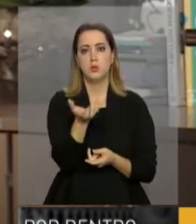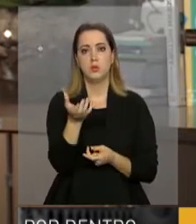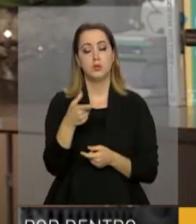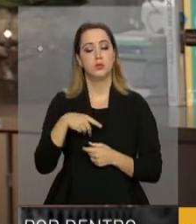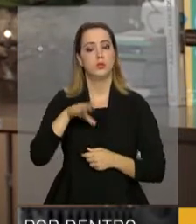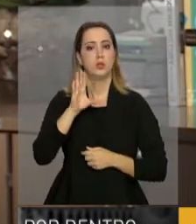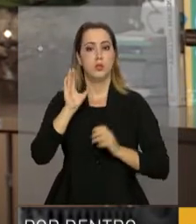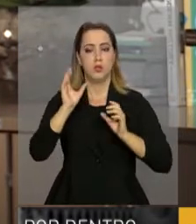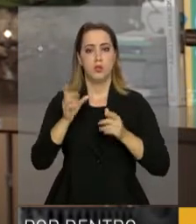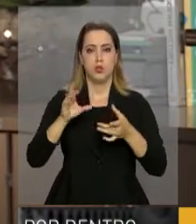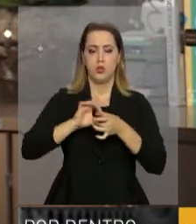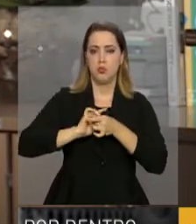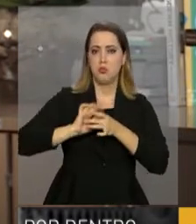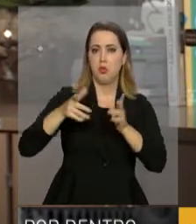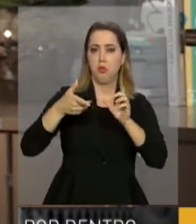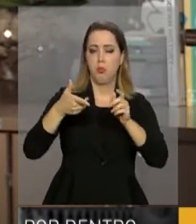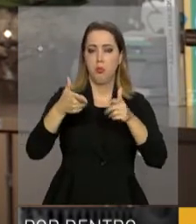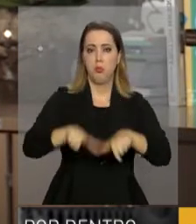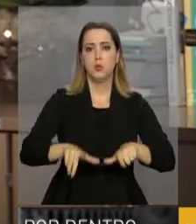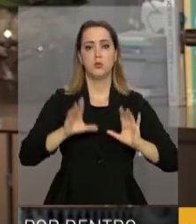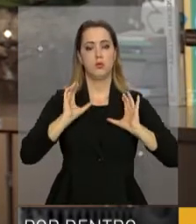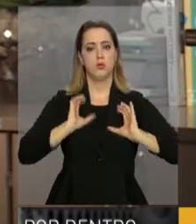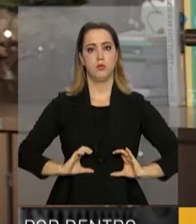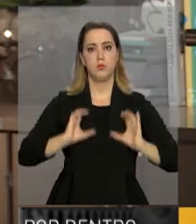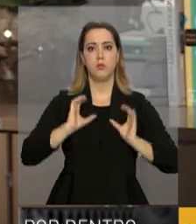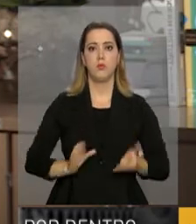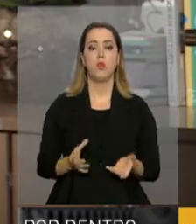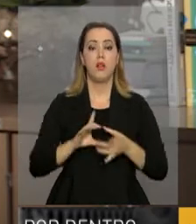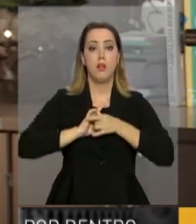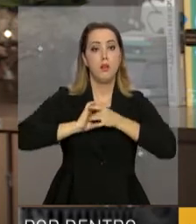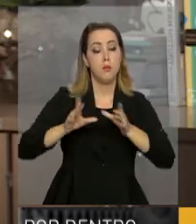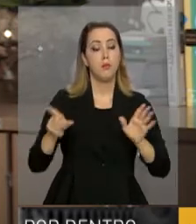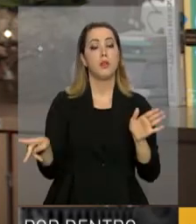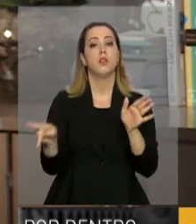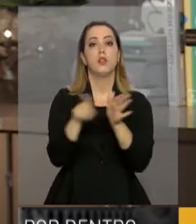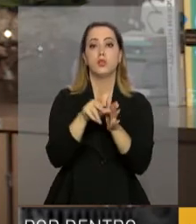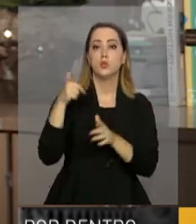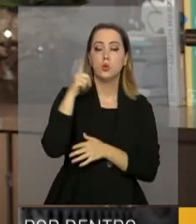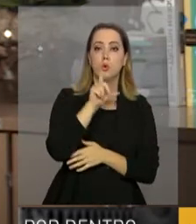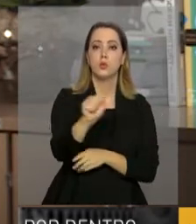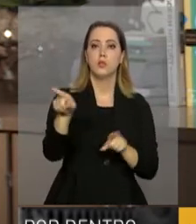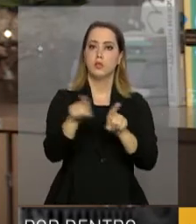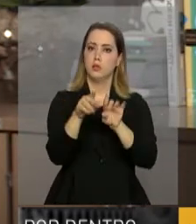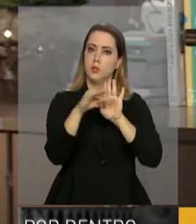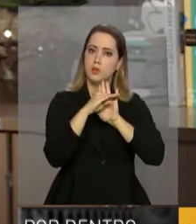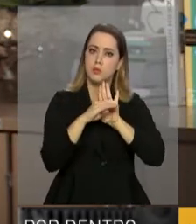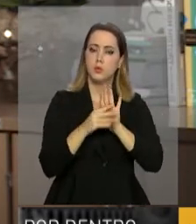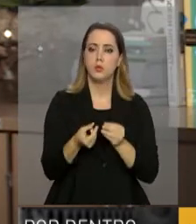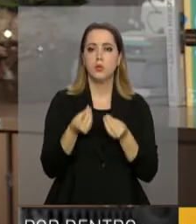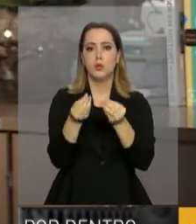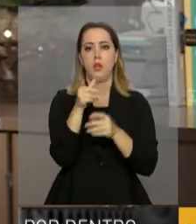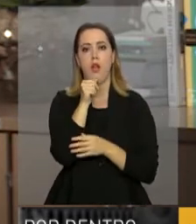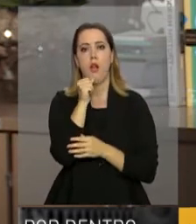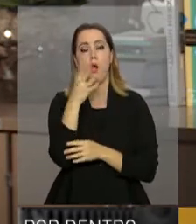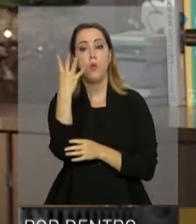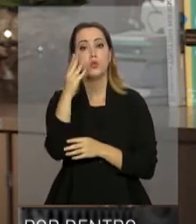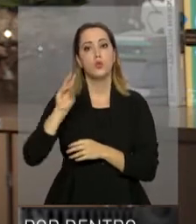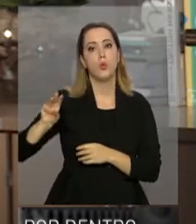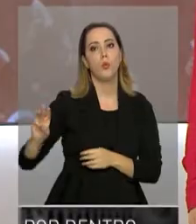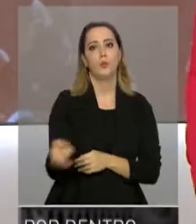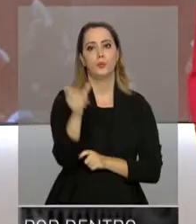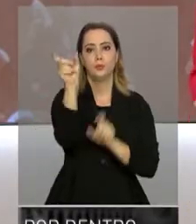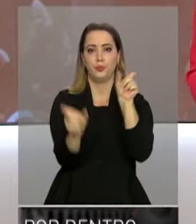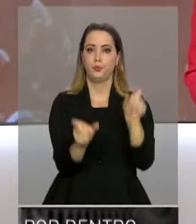a sua cidadania. É uma liberdade civil que é alcançada também através desse programa, além de matar a sede de 4 milhões de